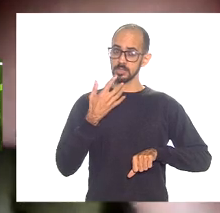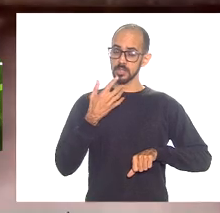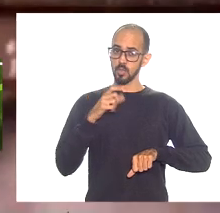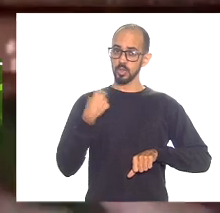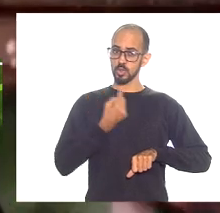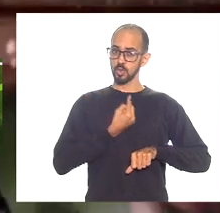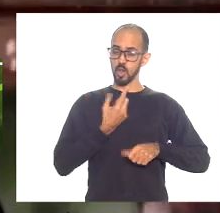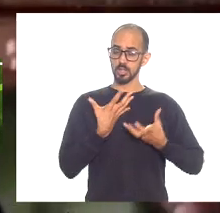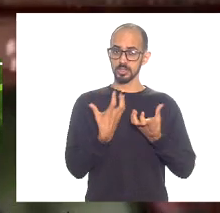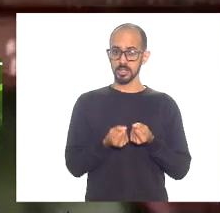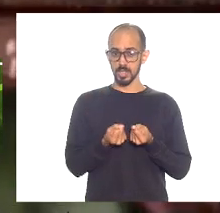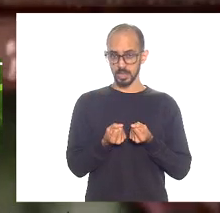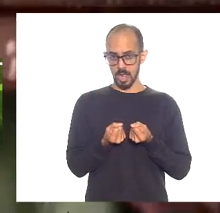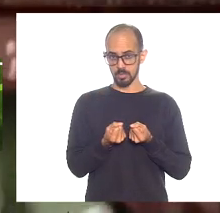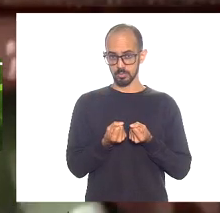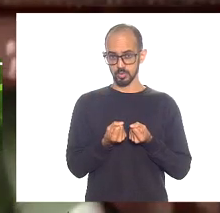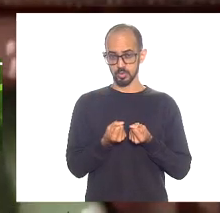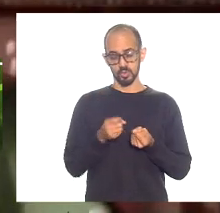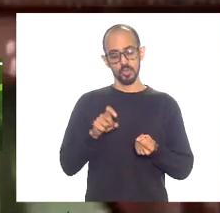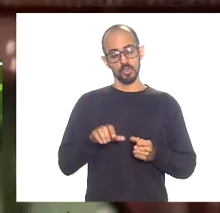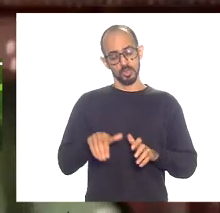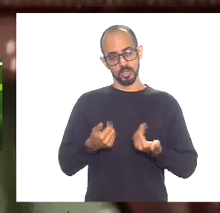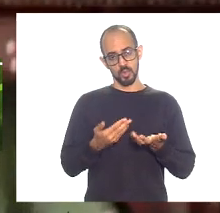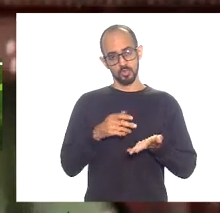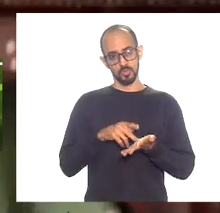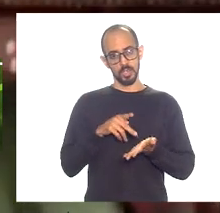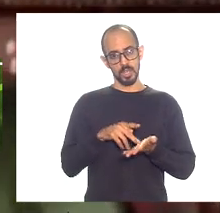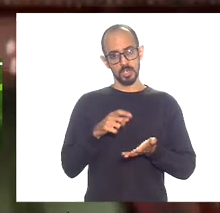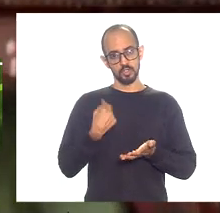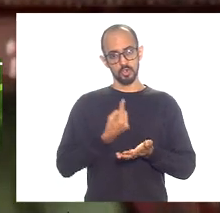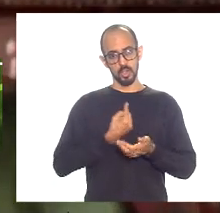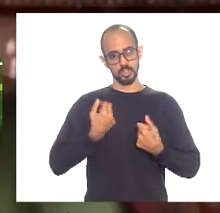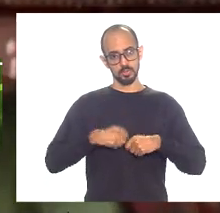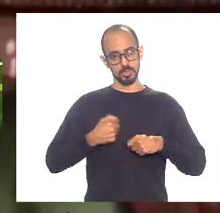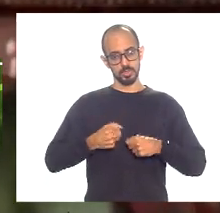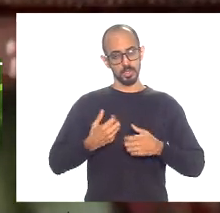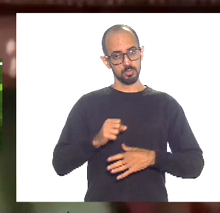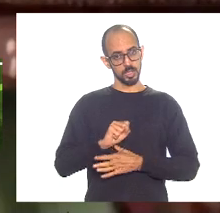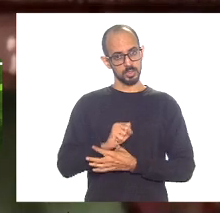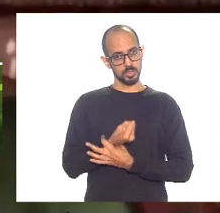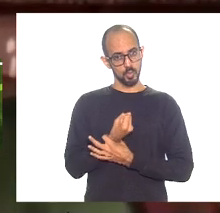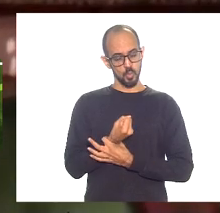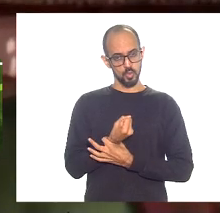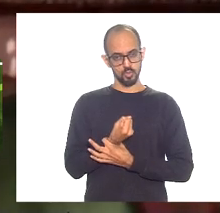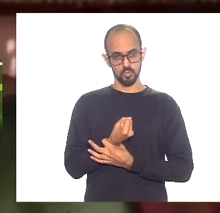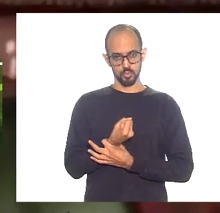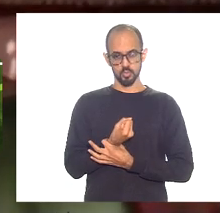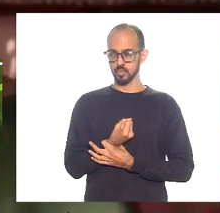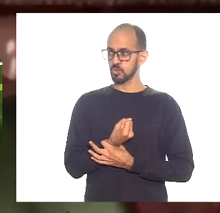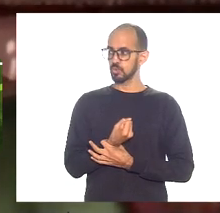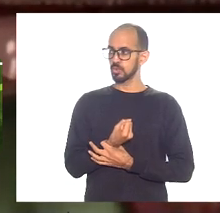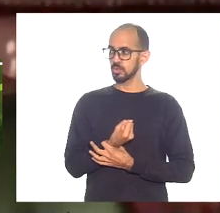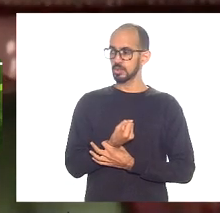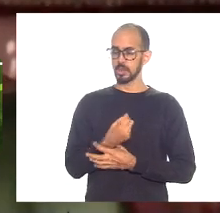e a gente precisa realmente estar muito seguros e seguras nessa casa da